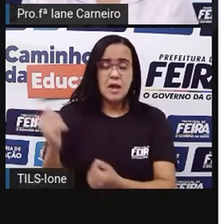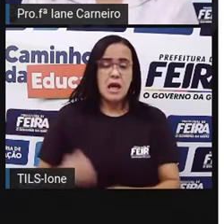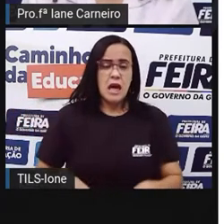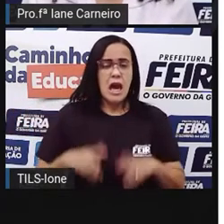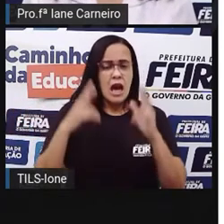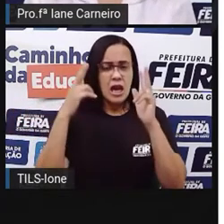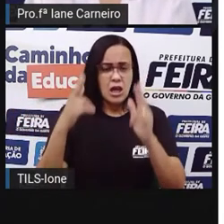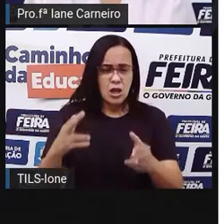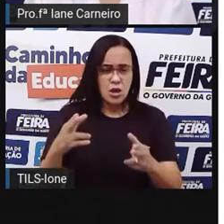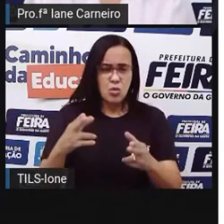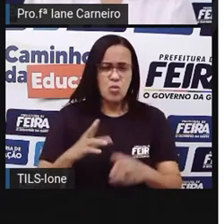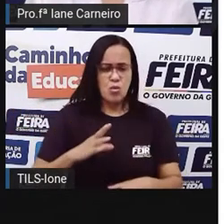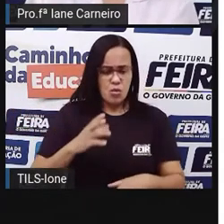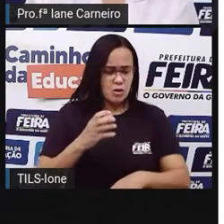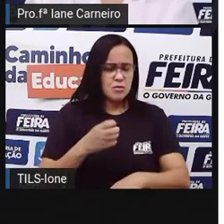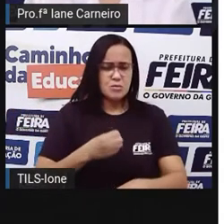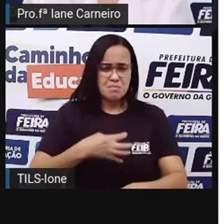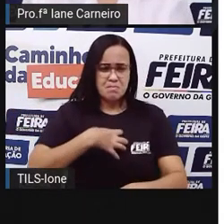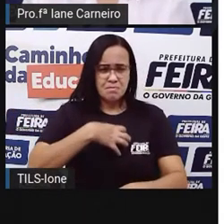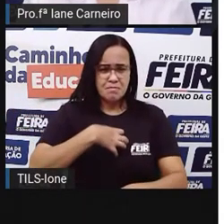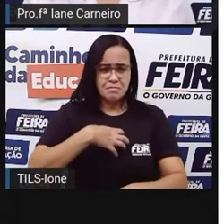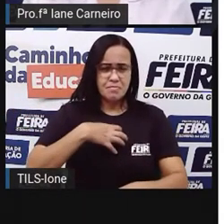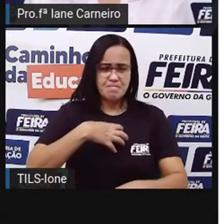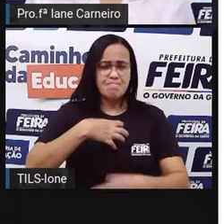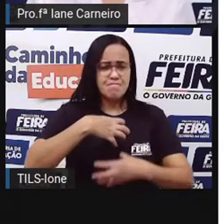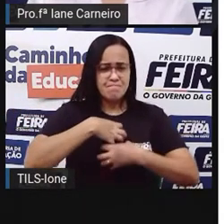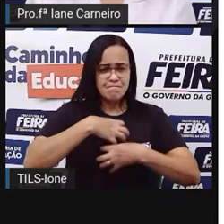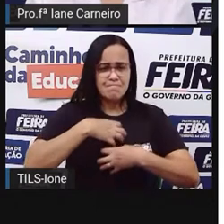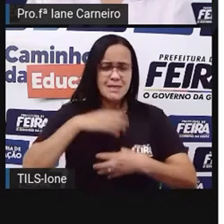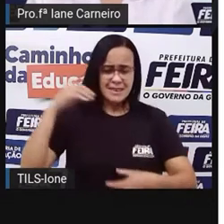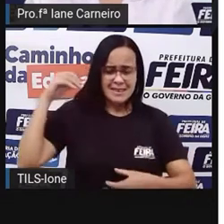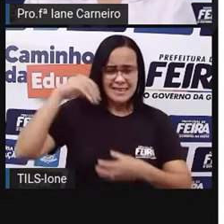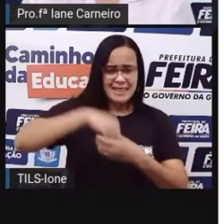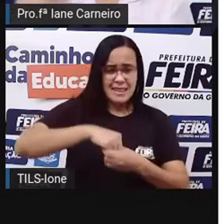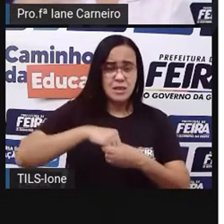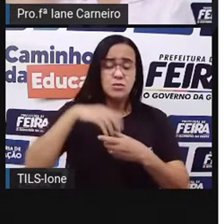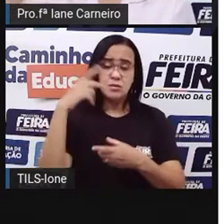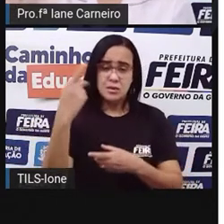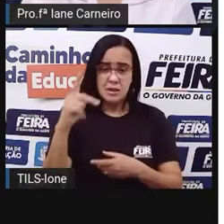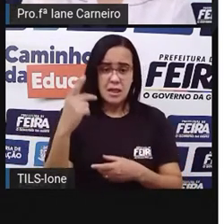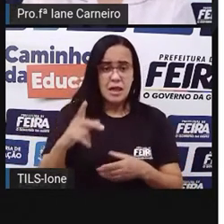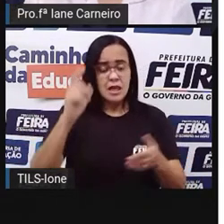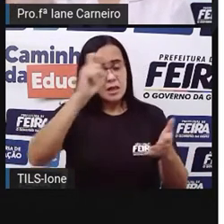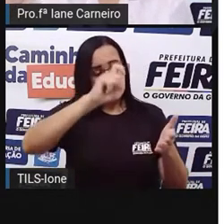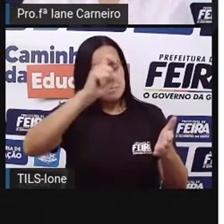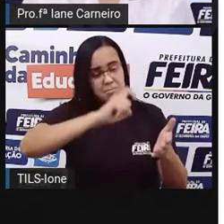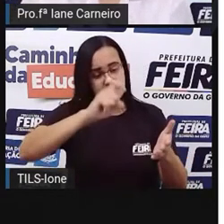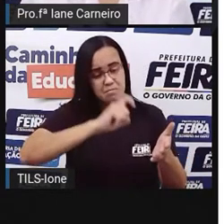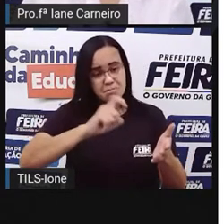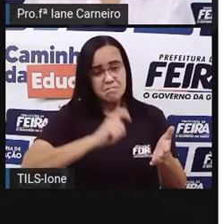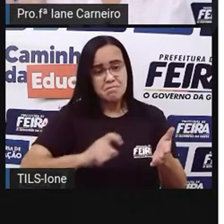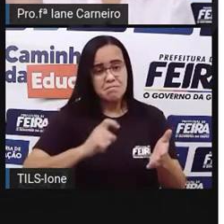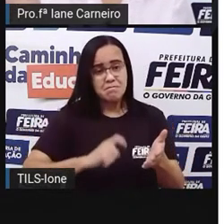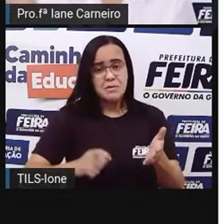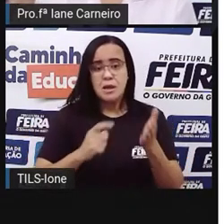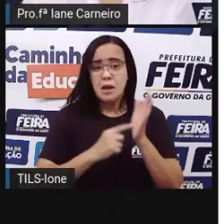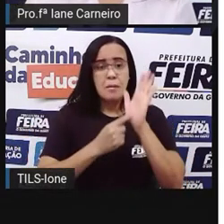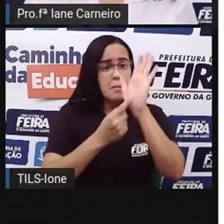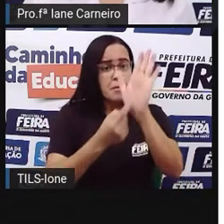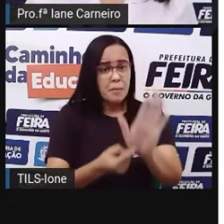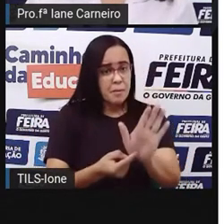reivindicarem, cobrar a paz, pedir a paz, né? Falar coisas boas, transmitir mensagens